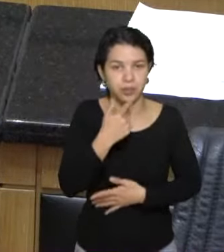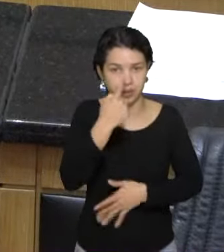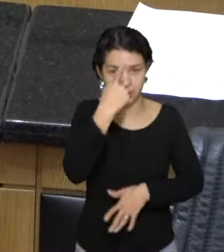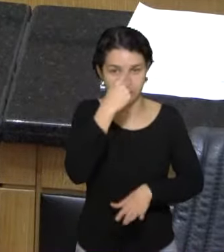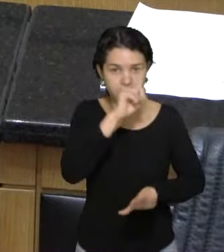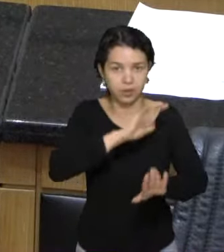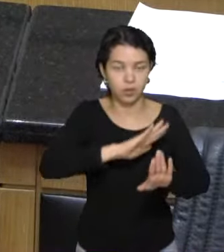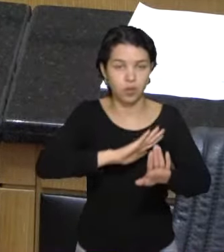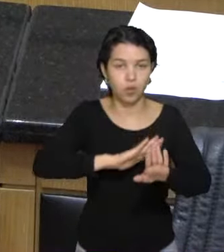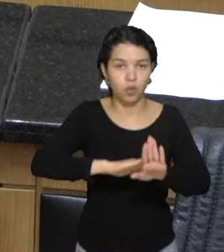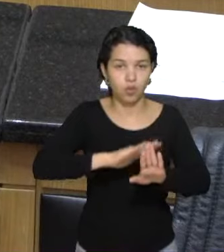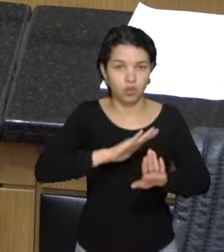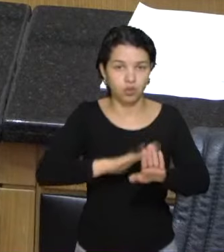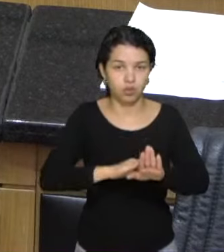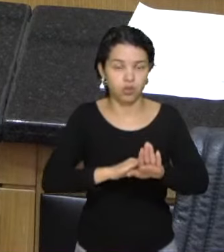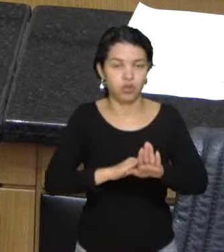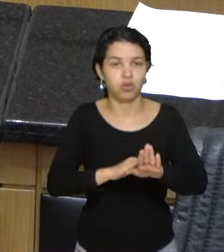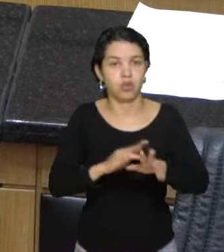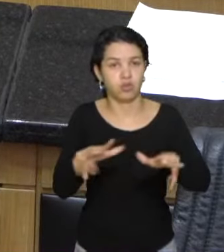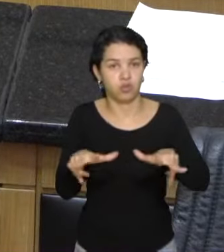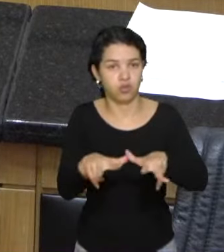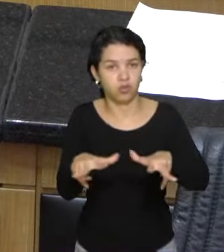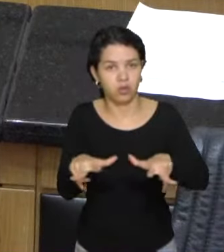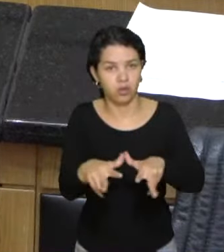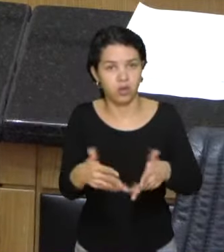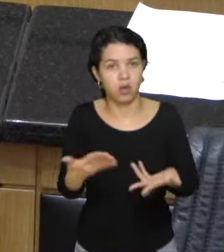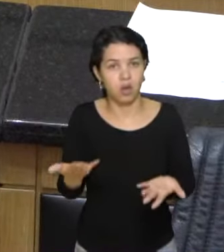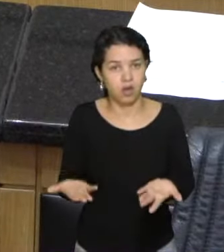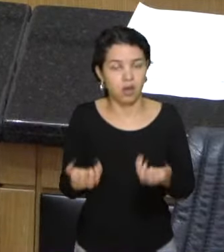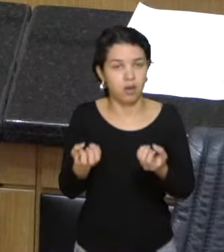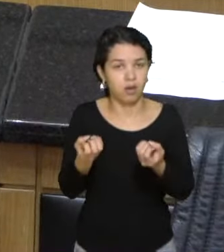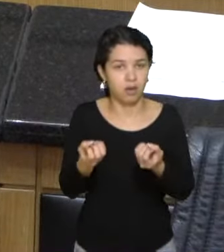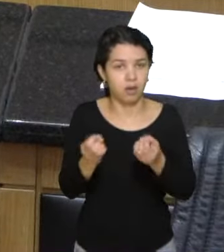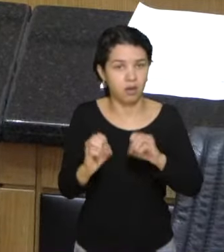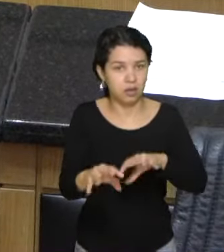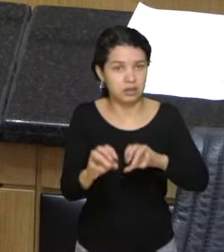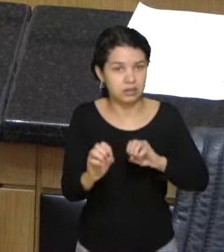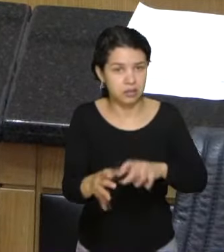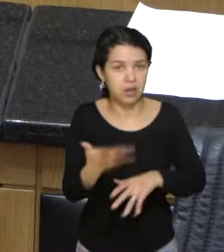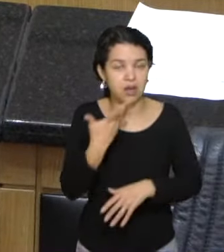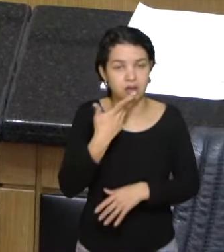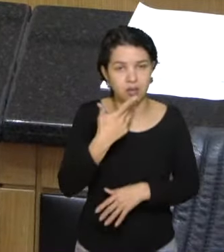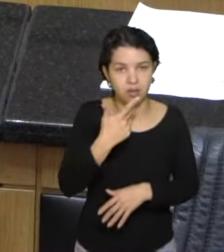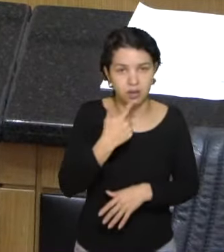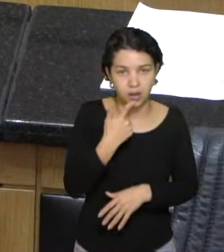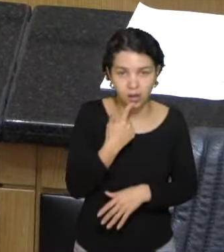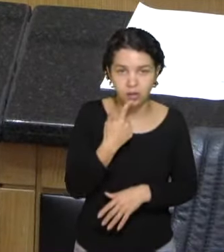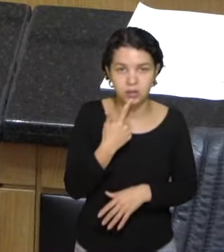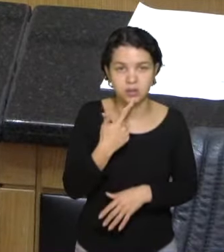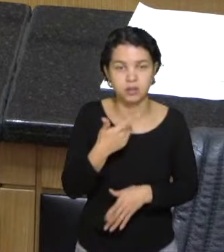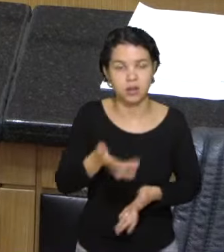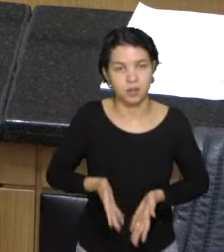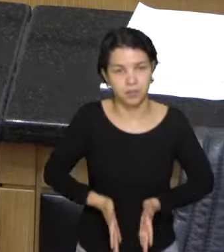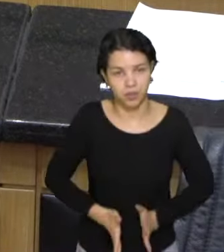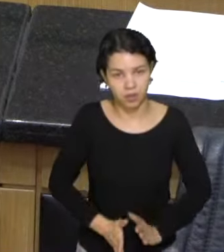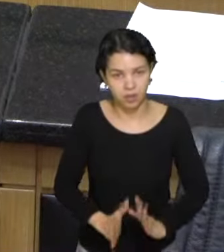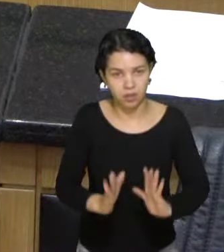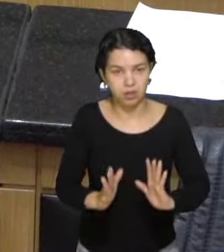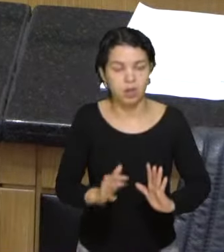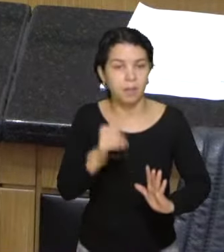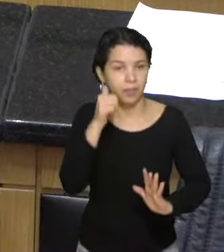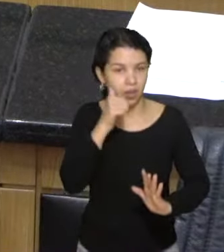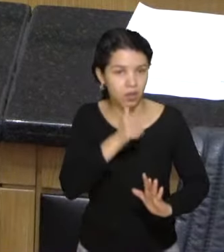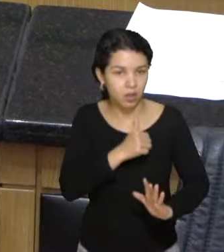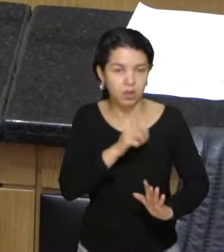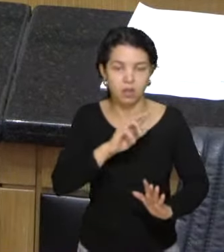sabemos, e eu tenho repetido aqui, é querer ensinar para as nossas crianças que menina não nasce menino, que menina não nasce menina,